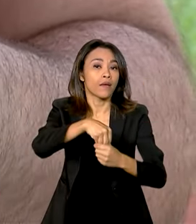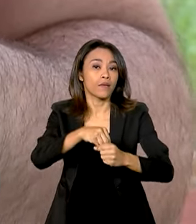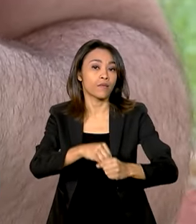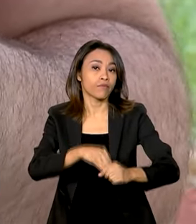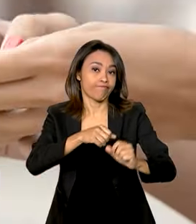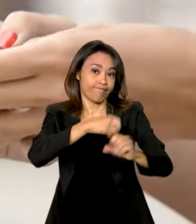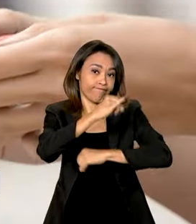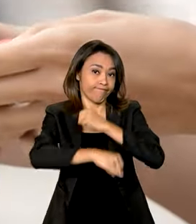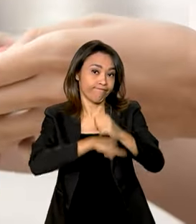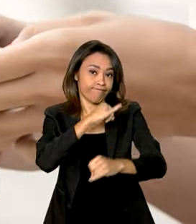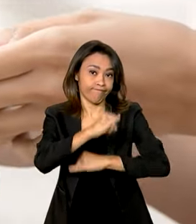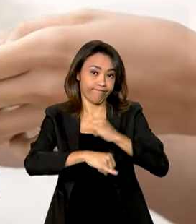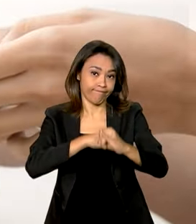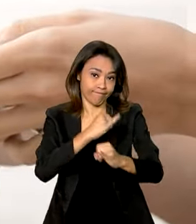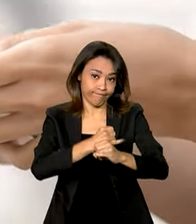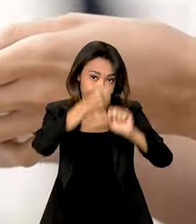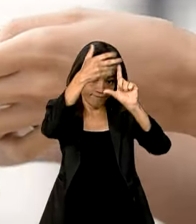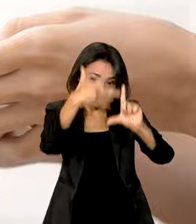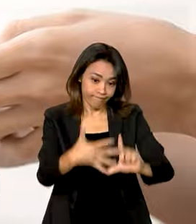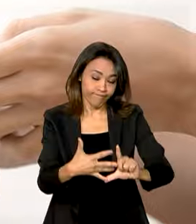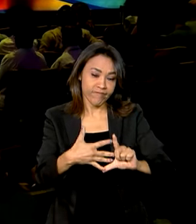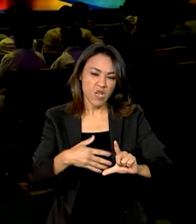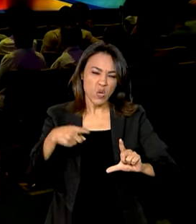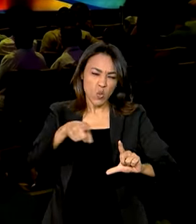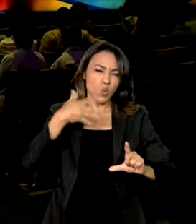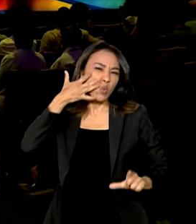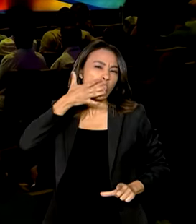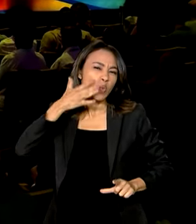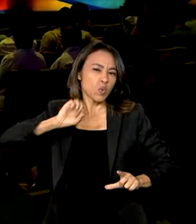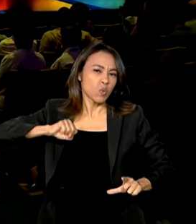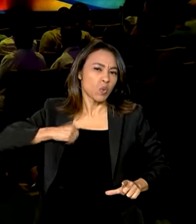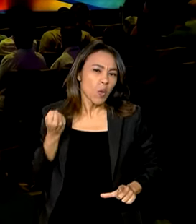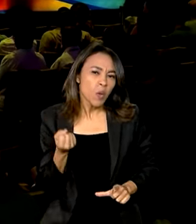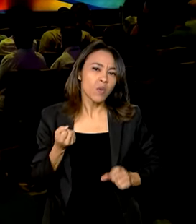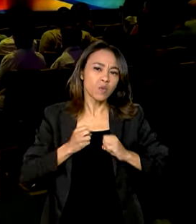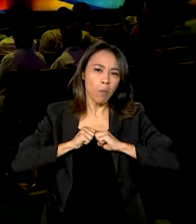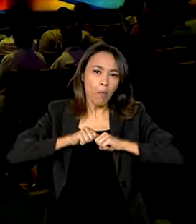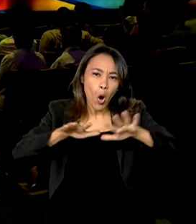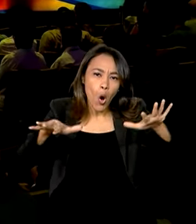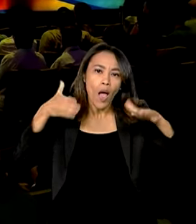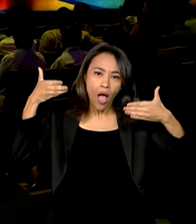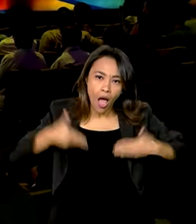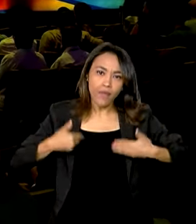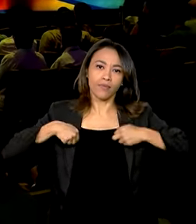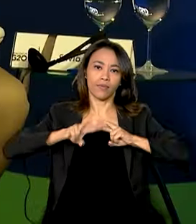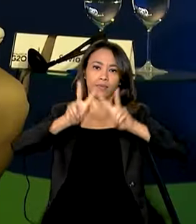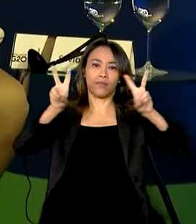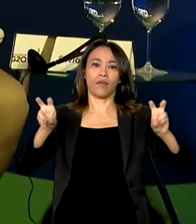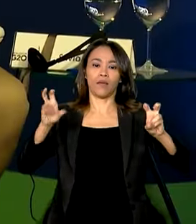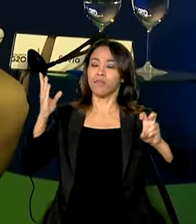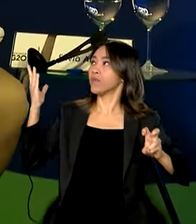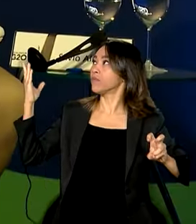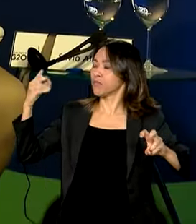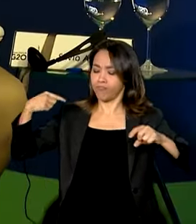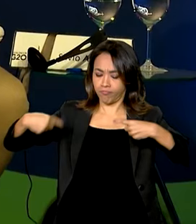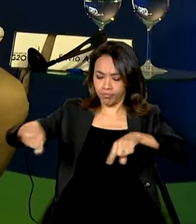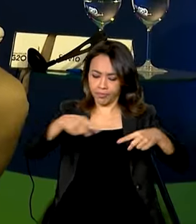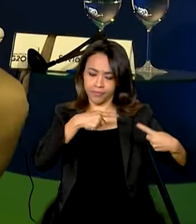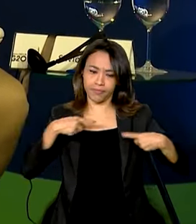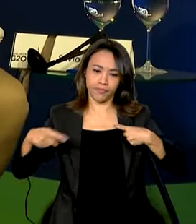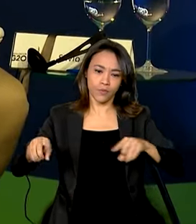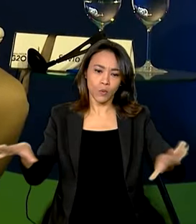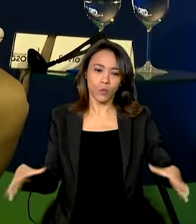desinformação e ao discurso de ódio online foi o tema debatido nessa mesa do G20, que contou com a